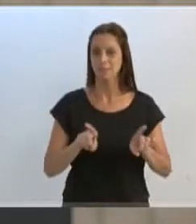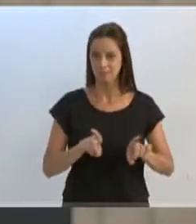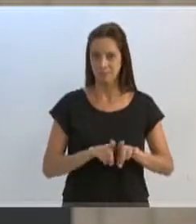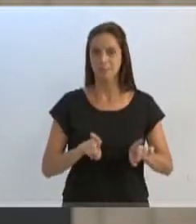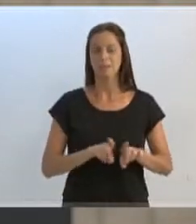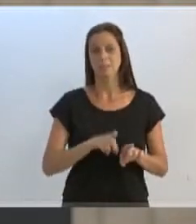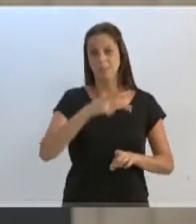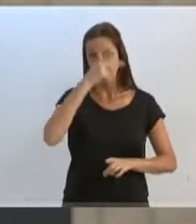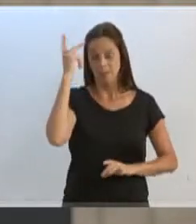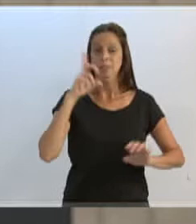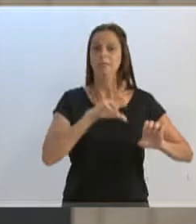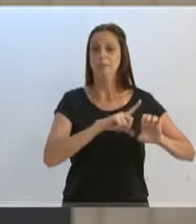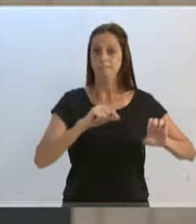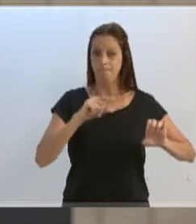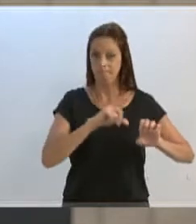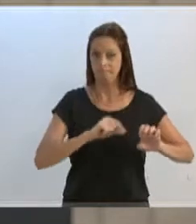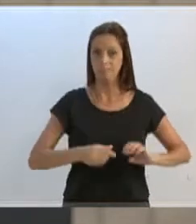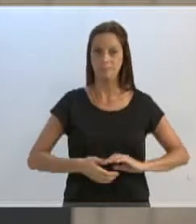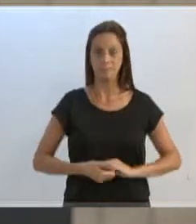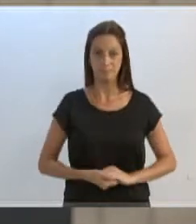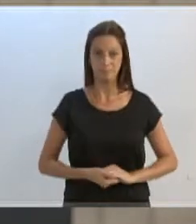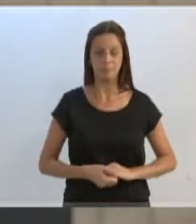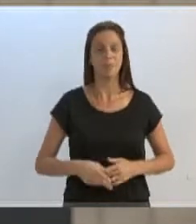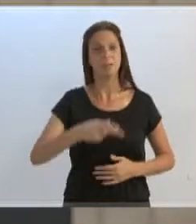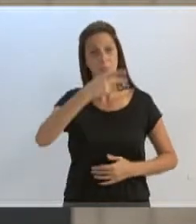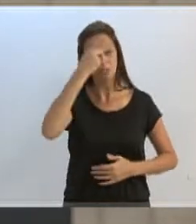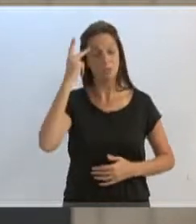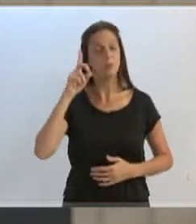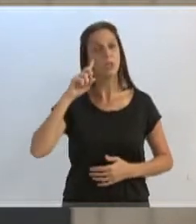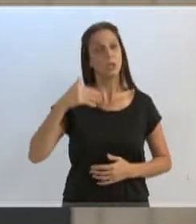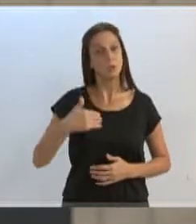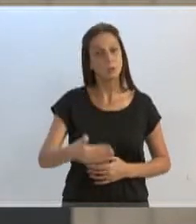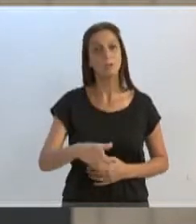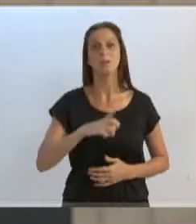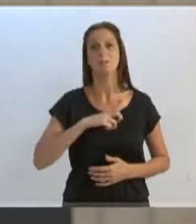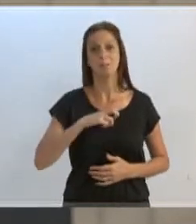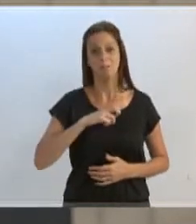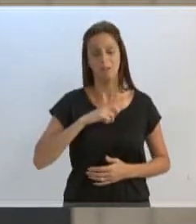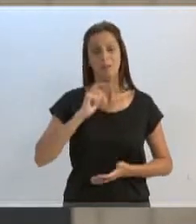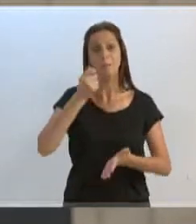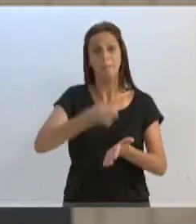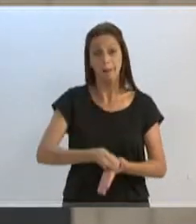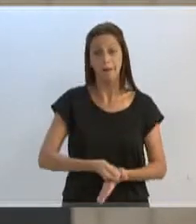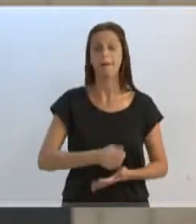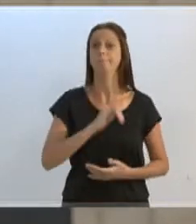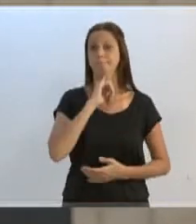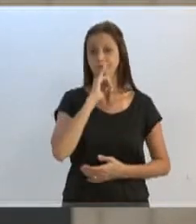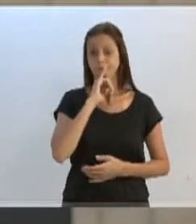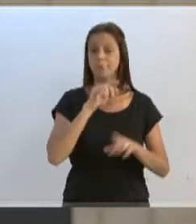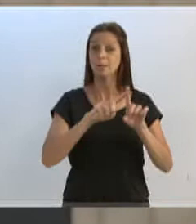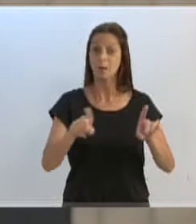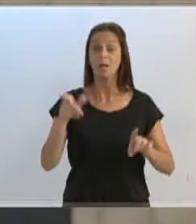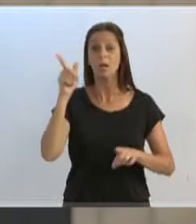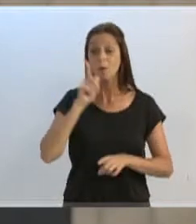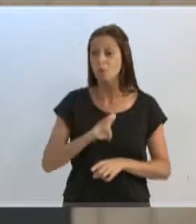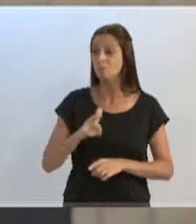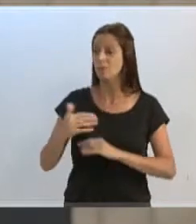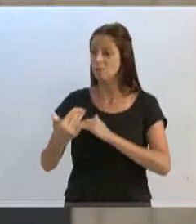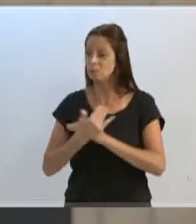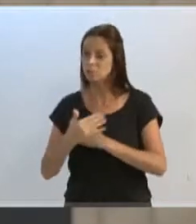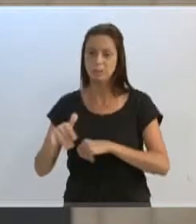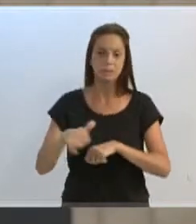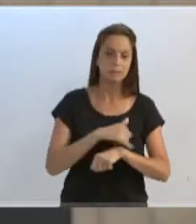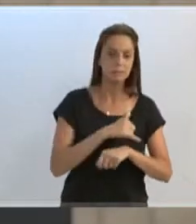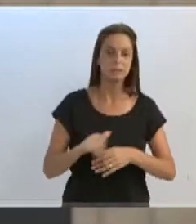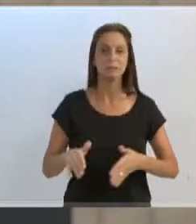empreendedores, aqueles que possuem no dia a dia a carga tributária, mas encontram uma luz, e